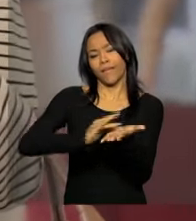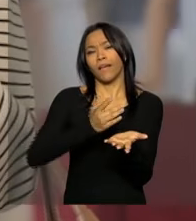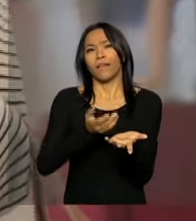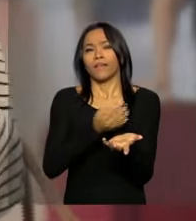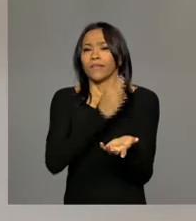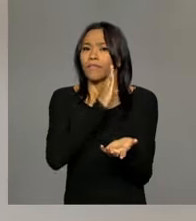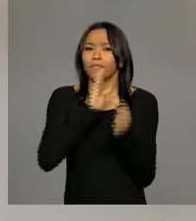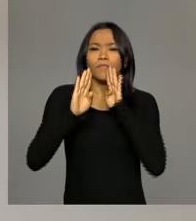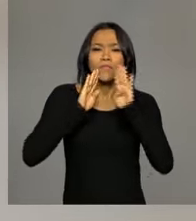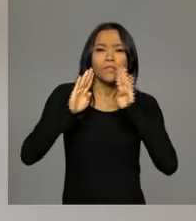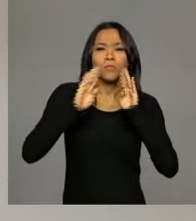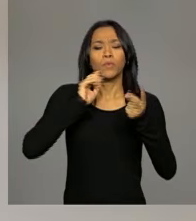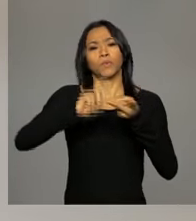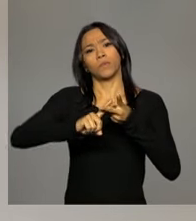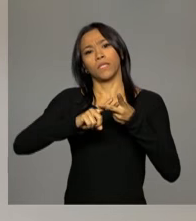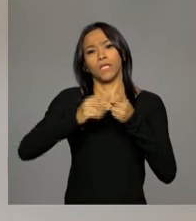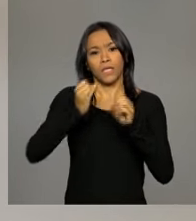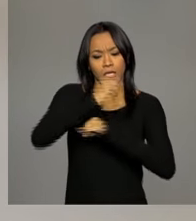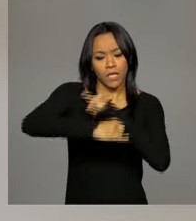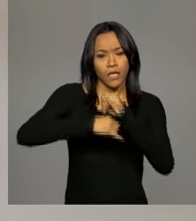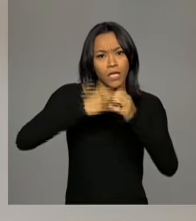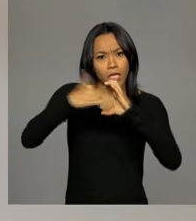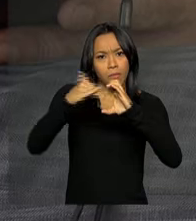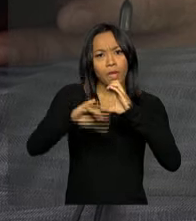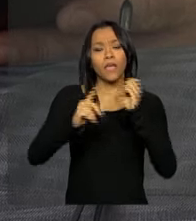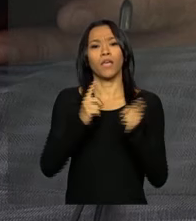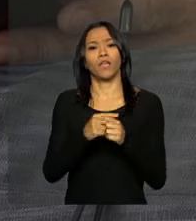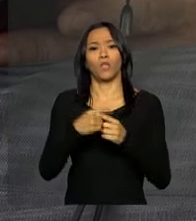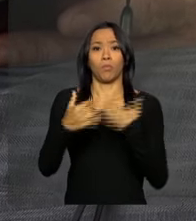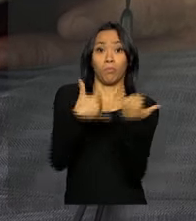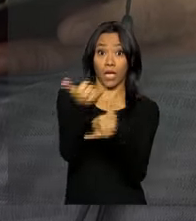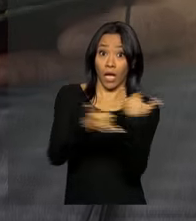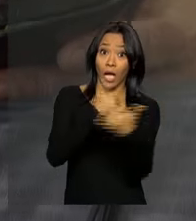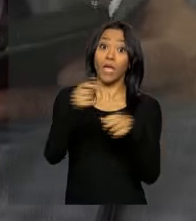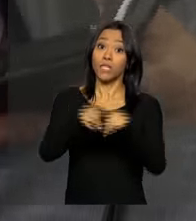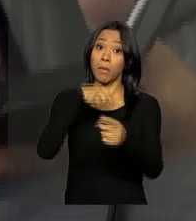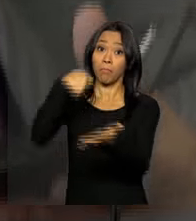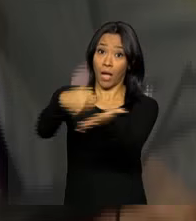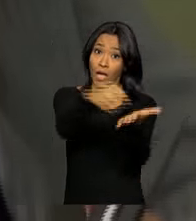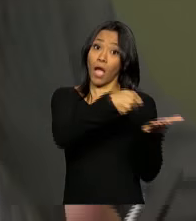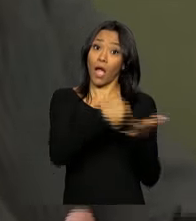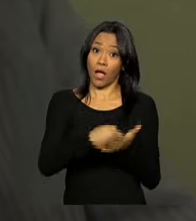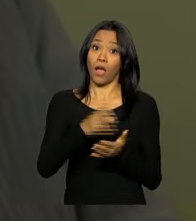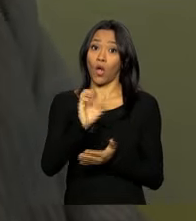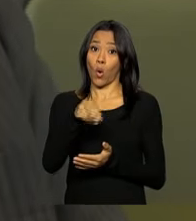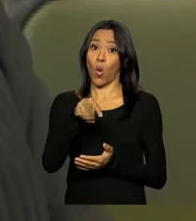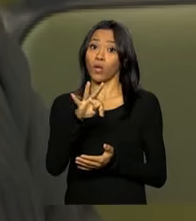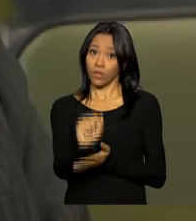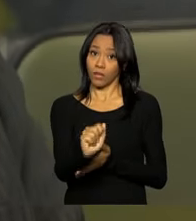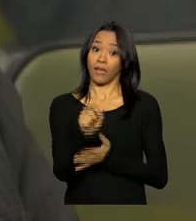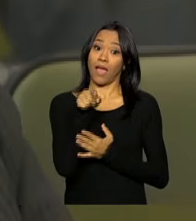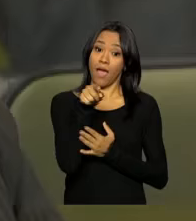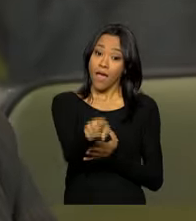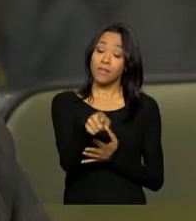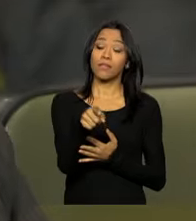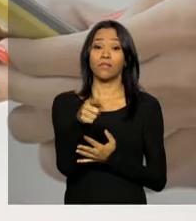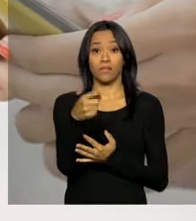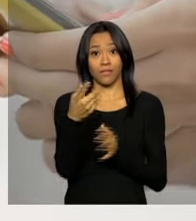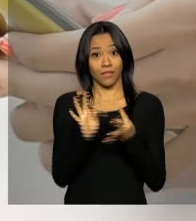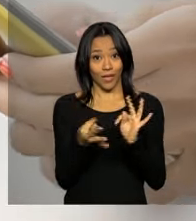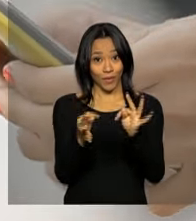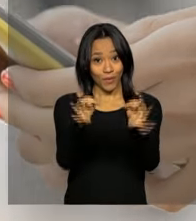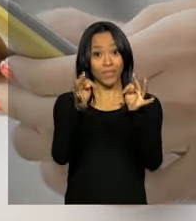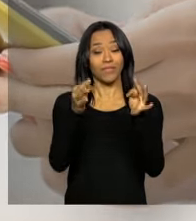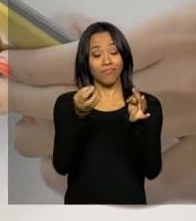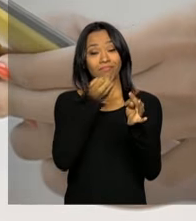checar o e-mail, jogar e até pagar as contas pelo telefone. Tecnologia que, em breve, vai estar a serviço do